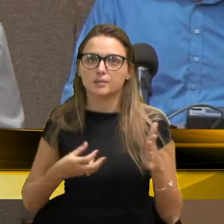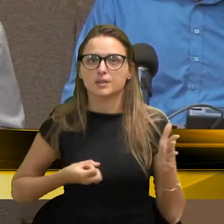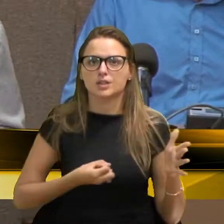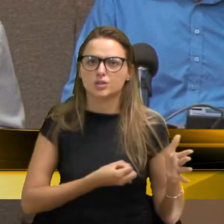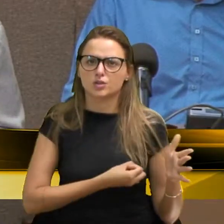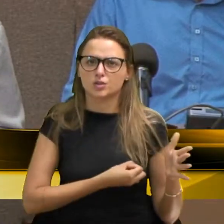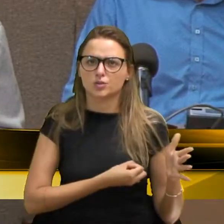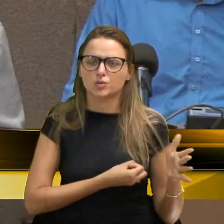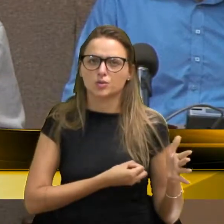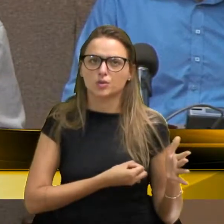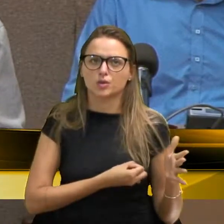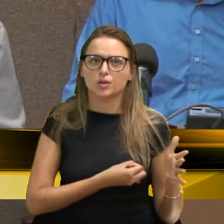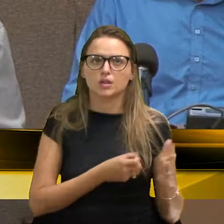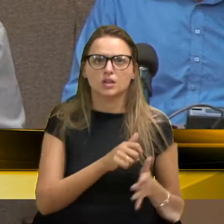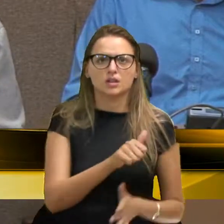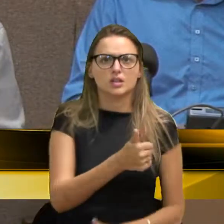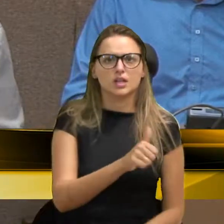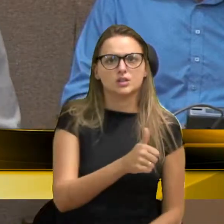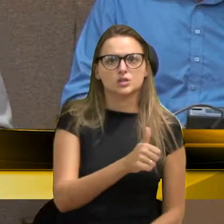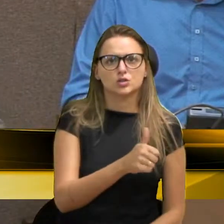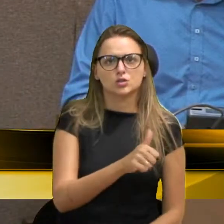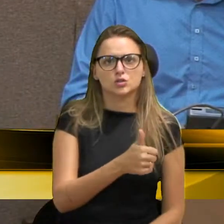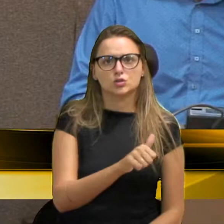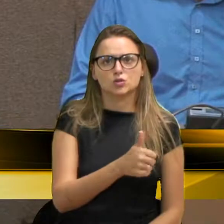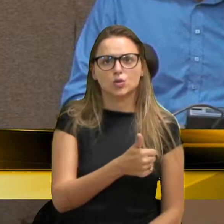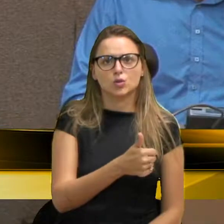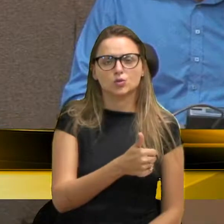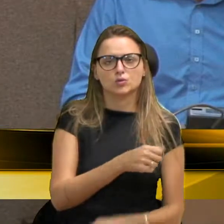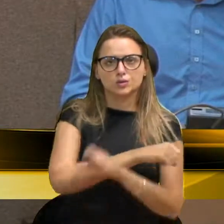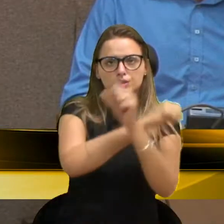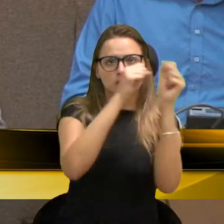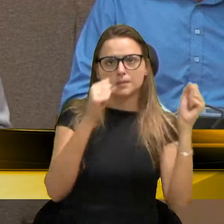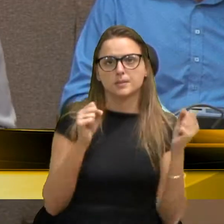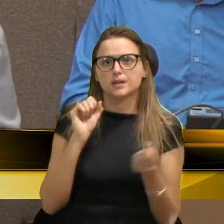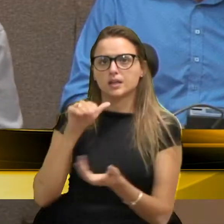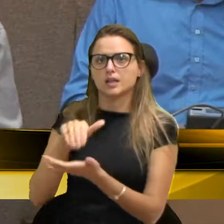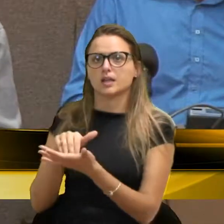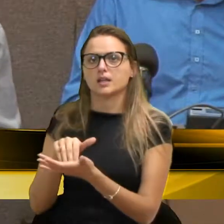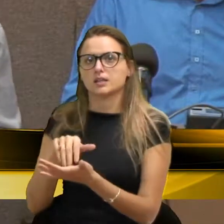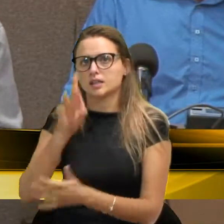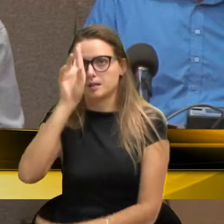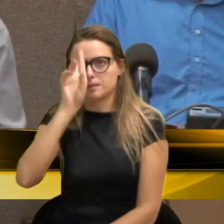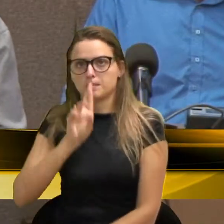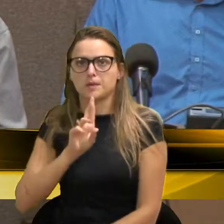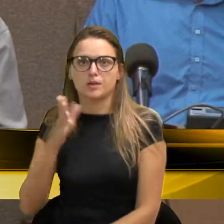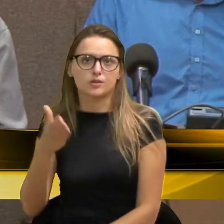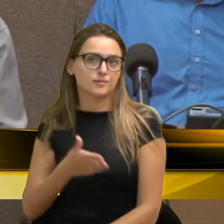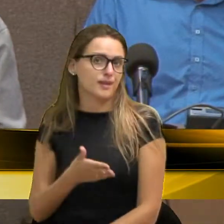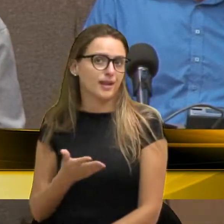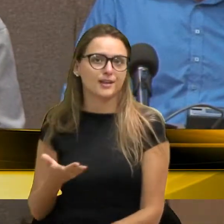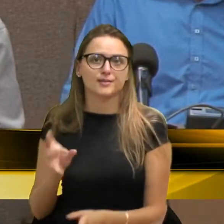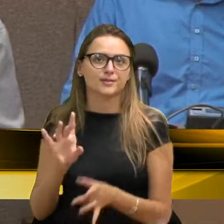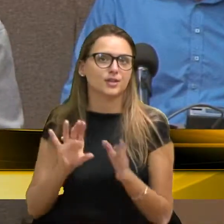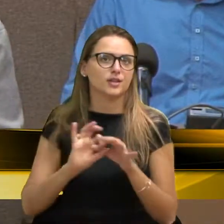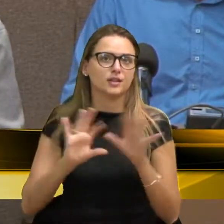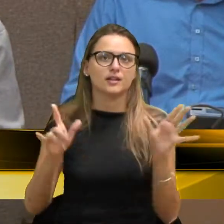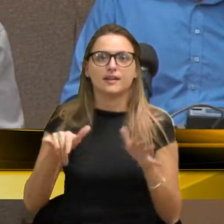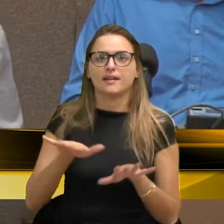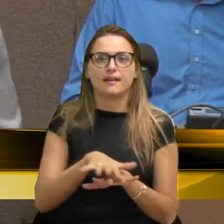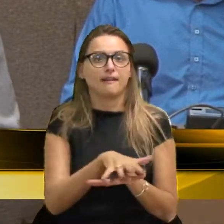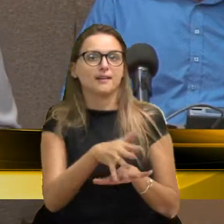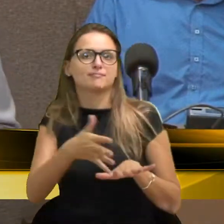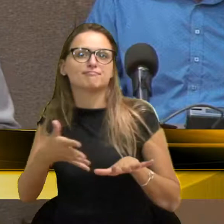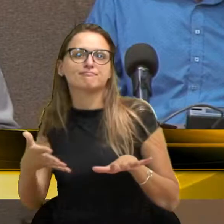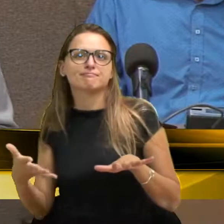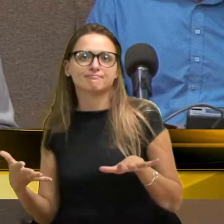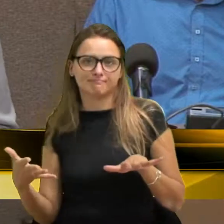disse, é das 11 horas, às 12h30, vai ser uma forma de, de exclusão, a gente sabe disso,